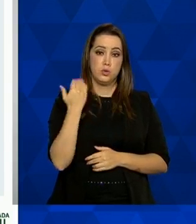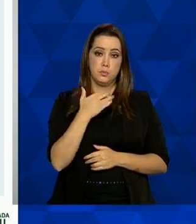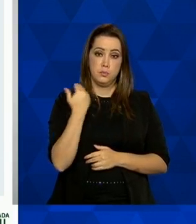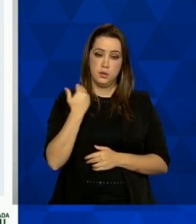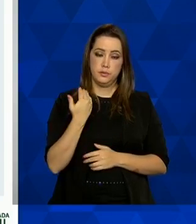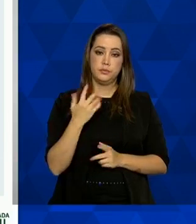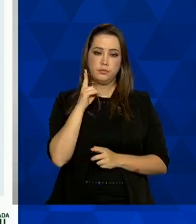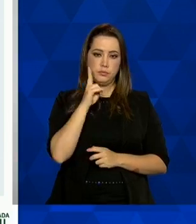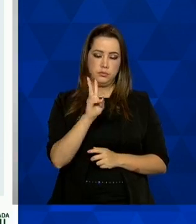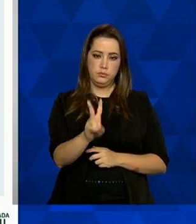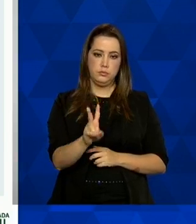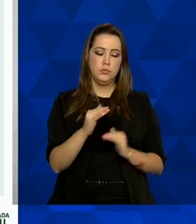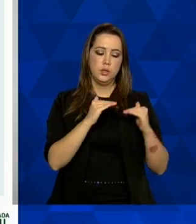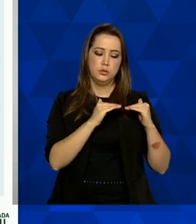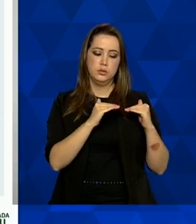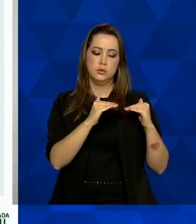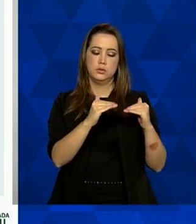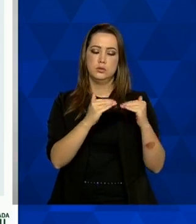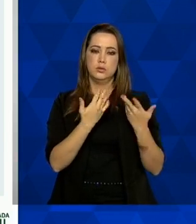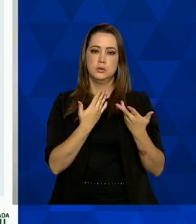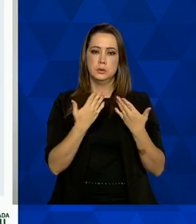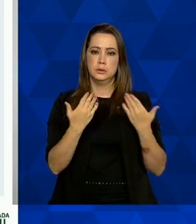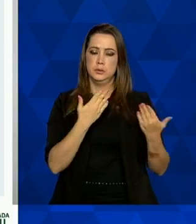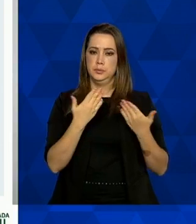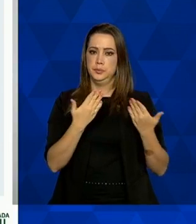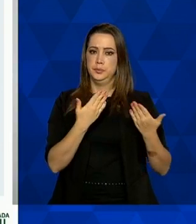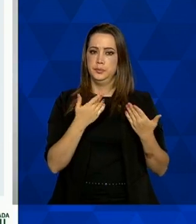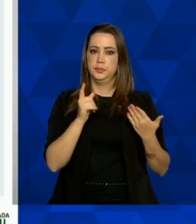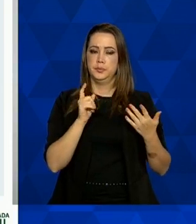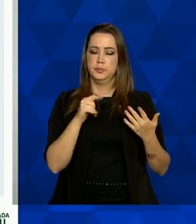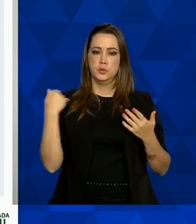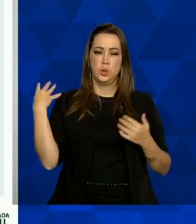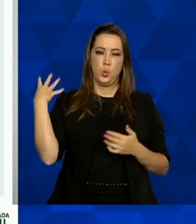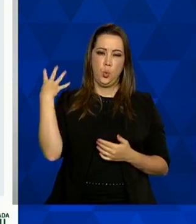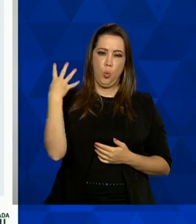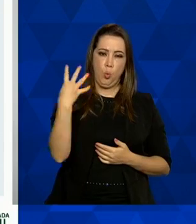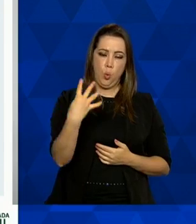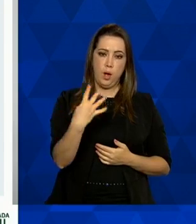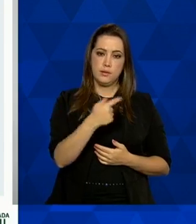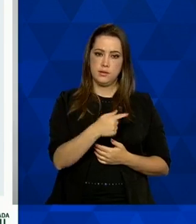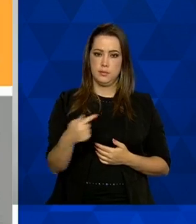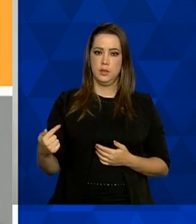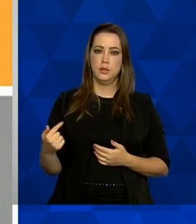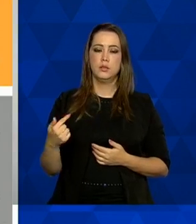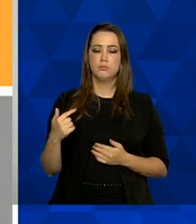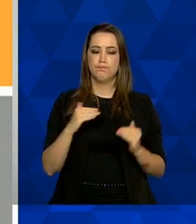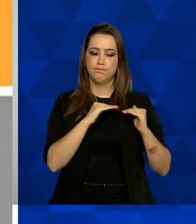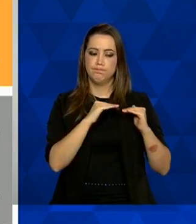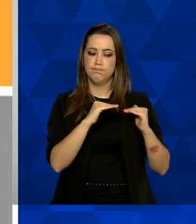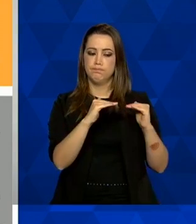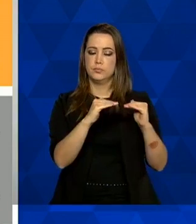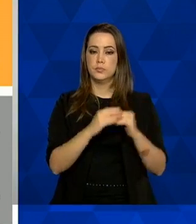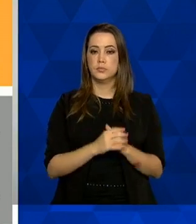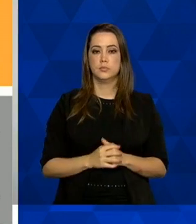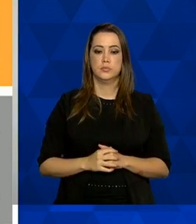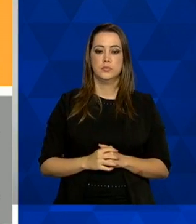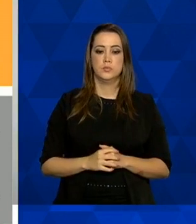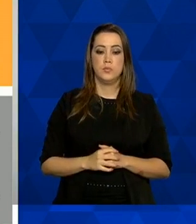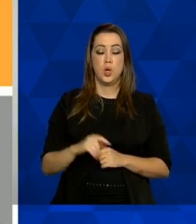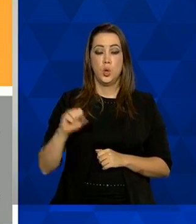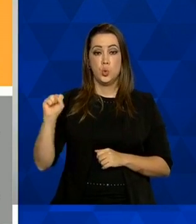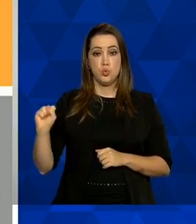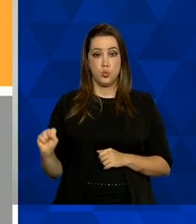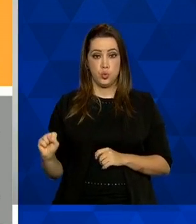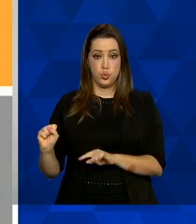considerado estável considerando as últimas quatro semanas. Próximo. Região Sul,